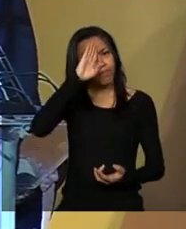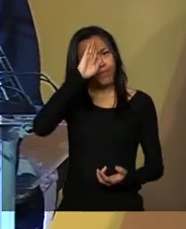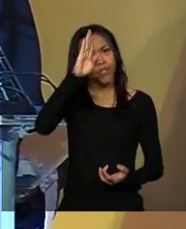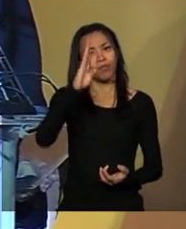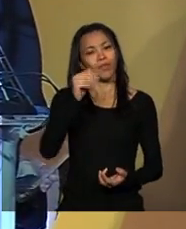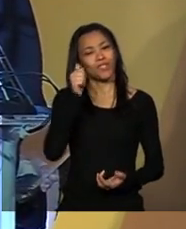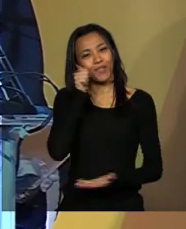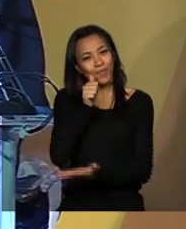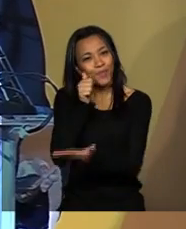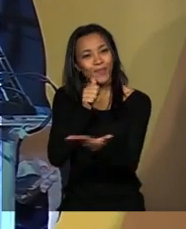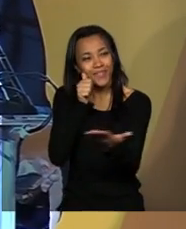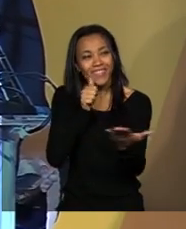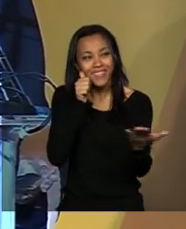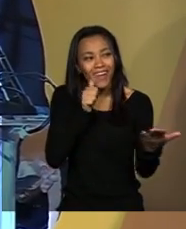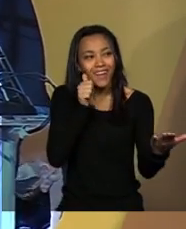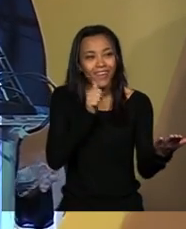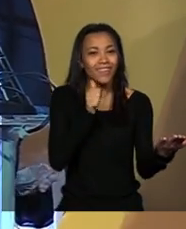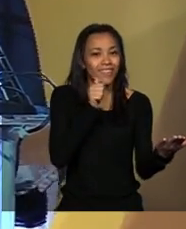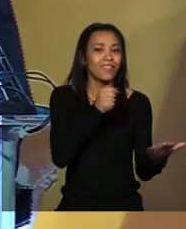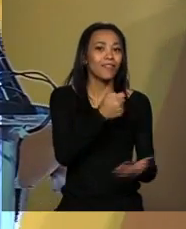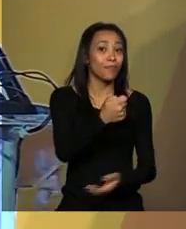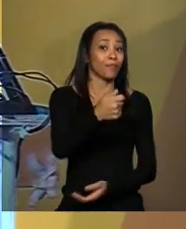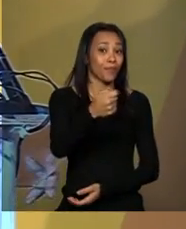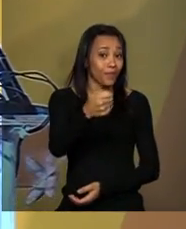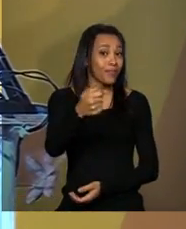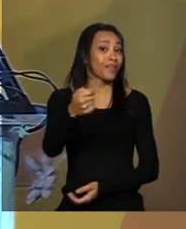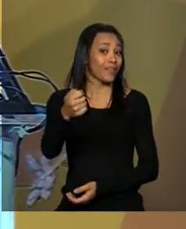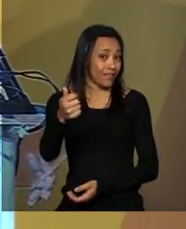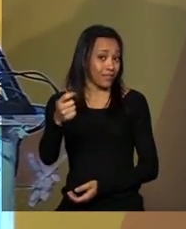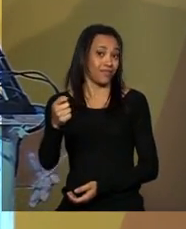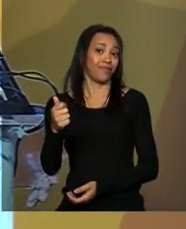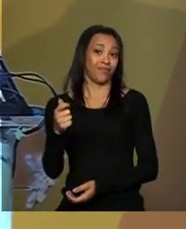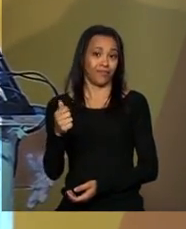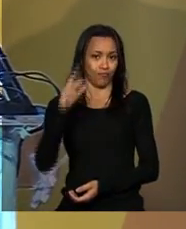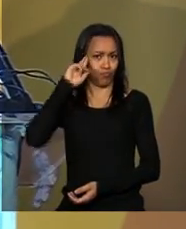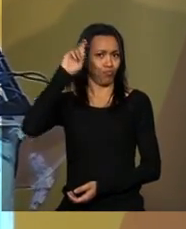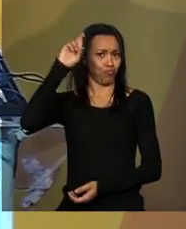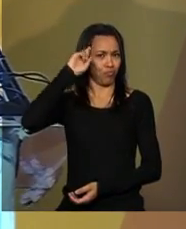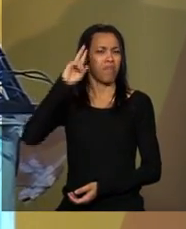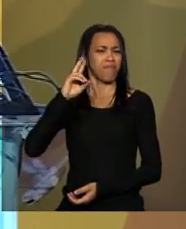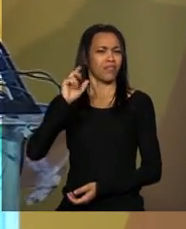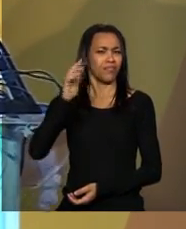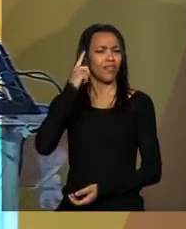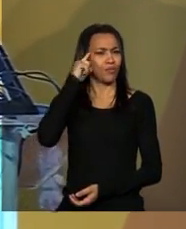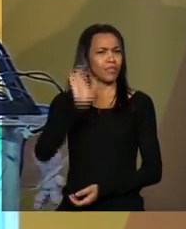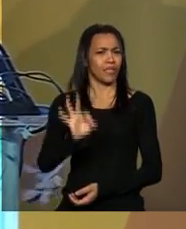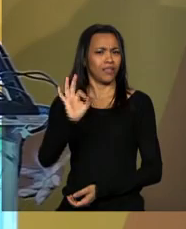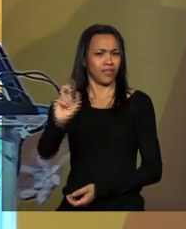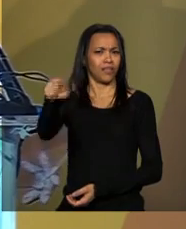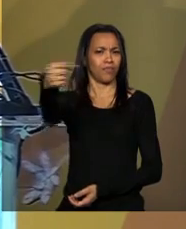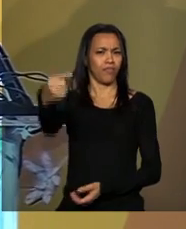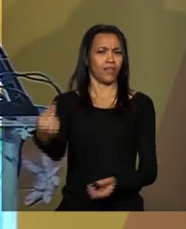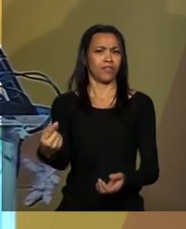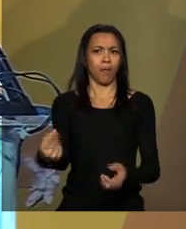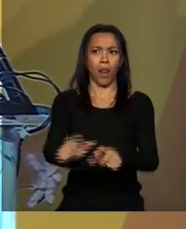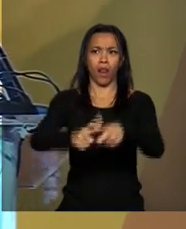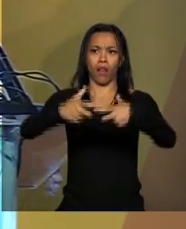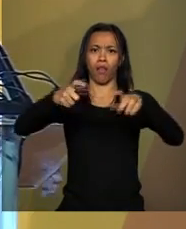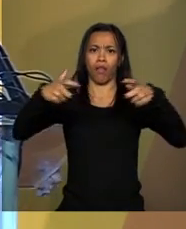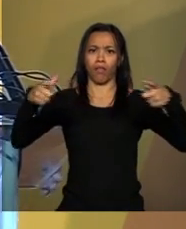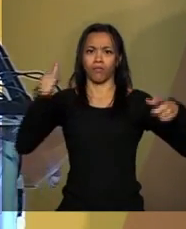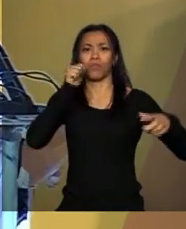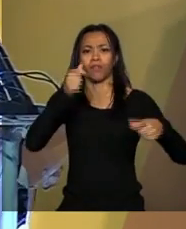das senhoras, que ainda são poucas, mas tenho certeza que serão muitas neste século XXI